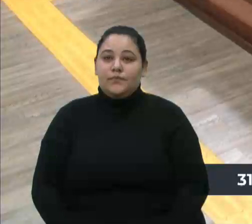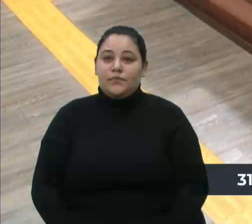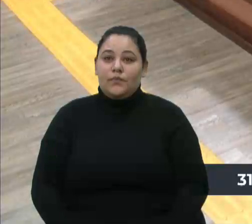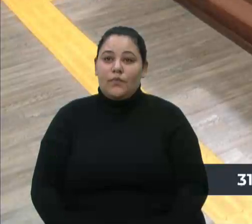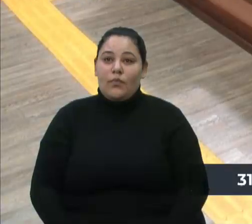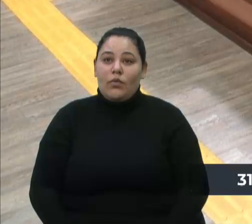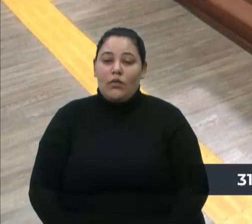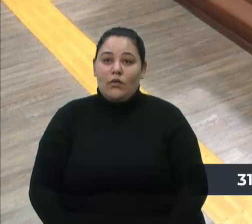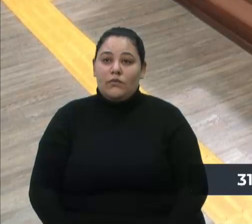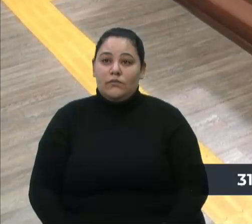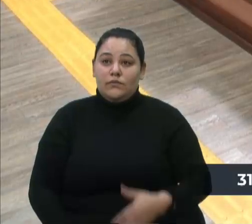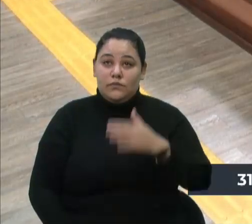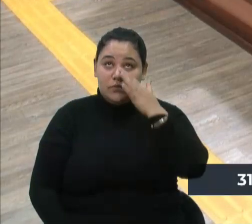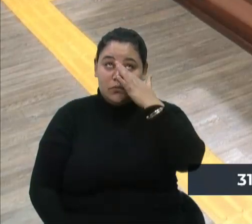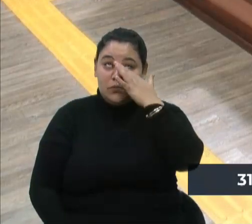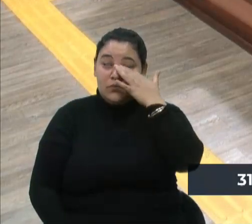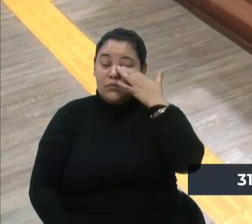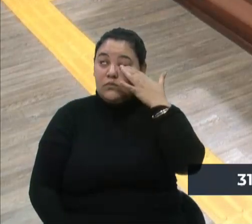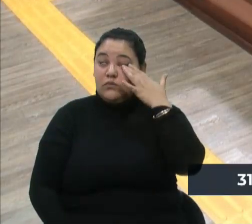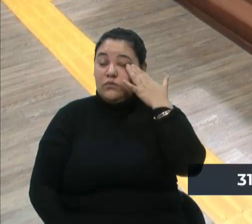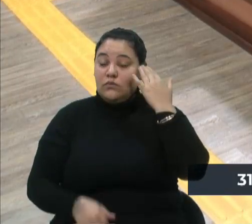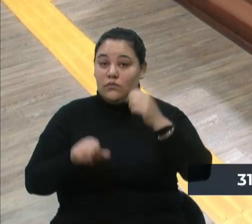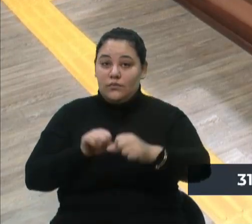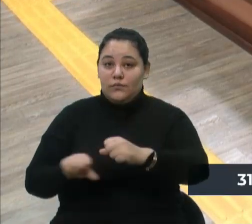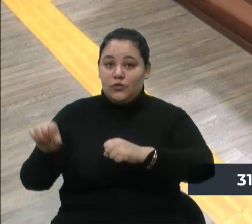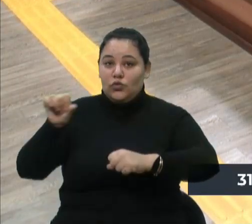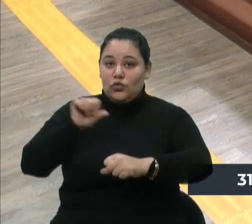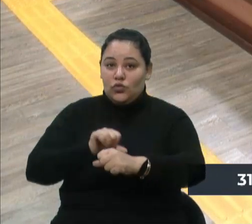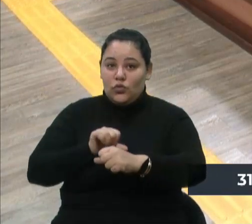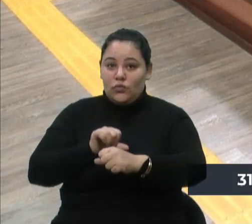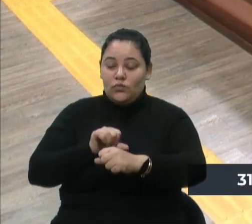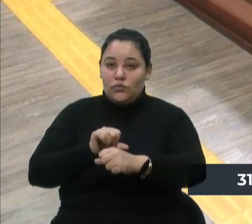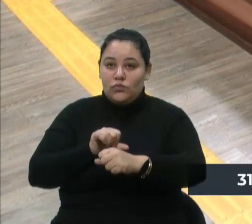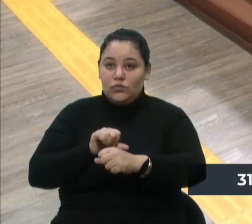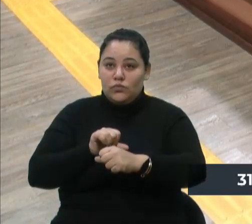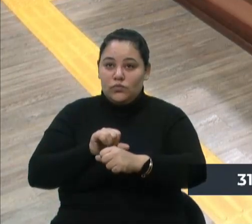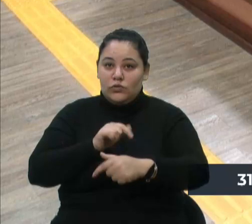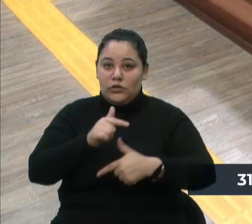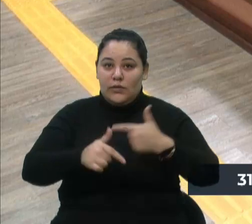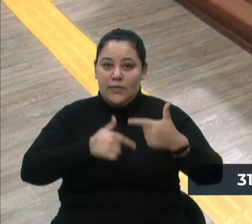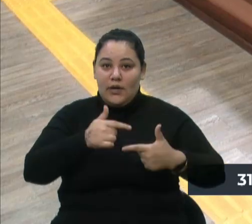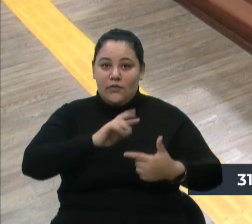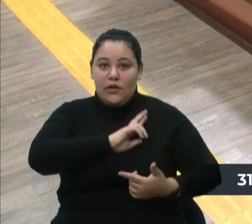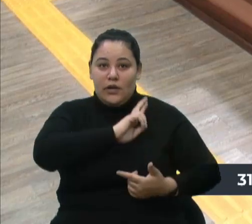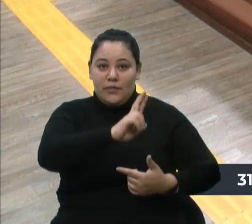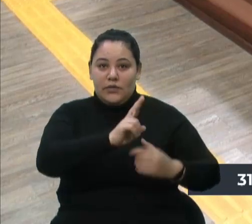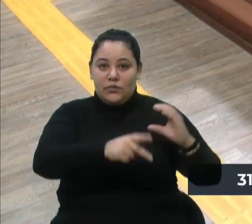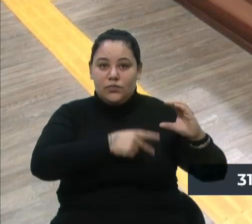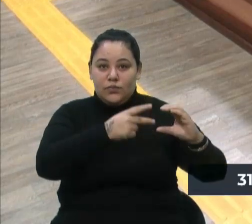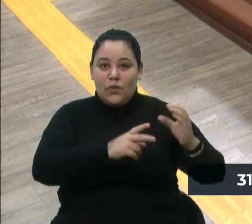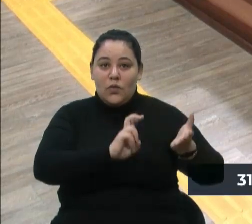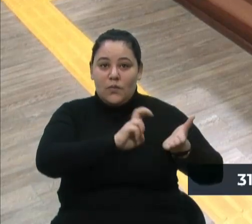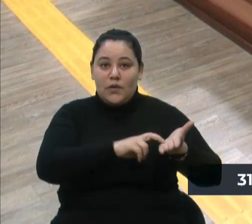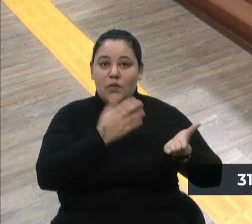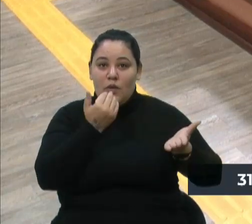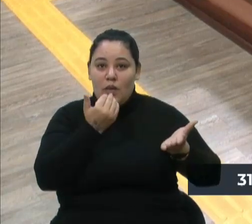Passo os trabalhos ao primeiro vício, o Mil Cadori. Estarei em representação nesta casa do Banco de Alimentos.